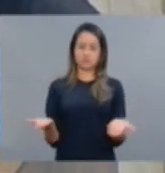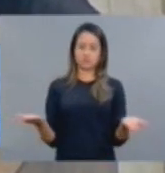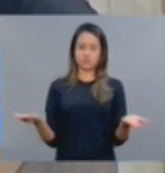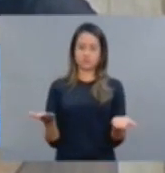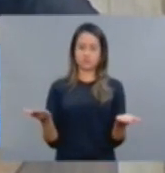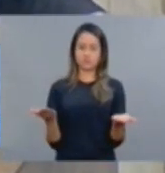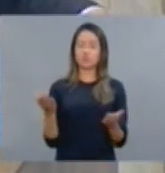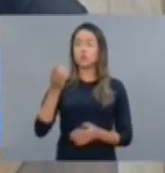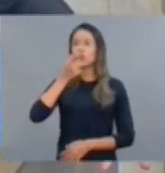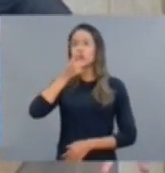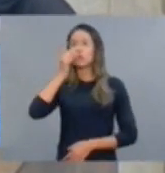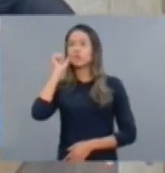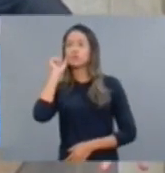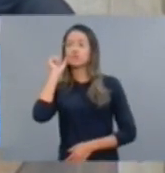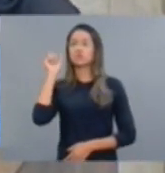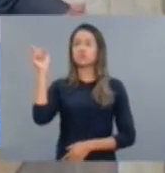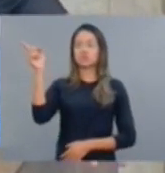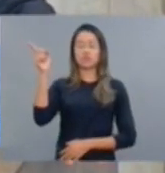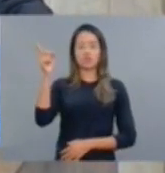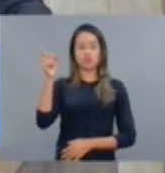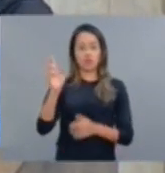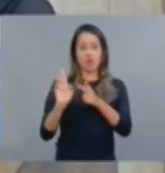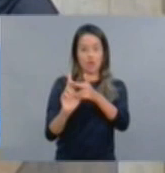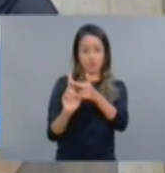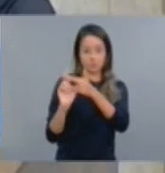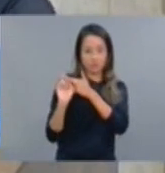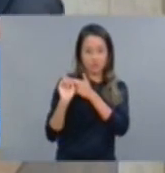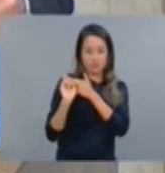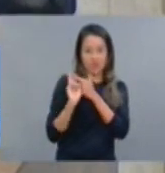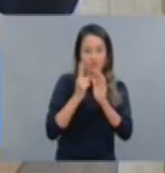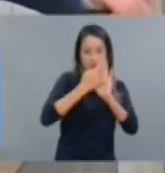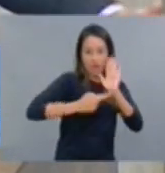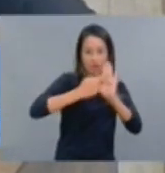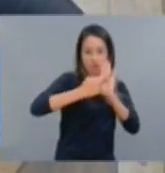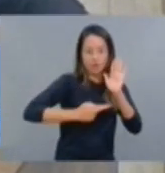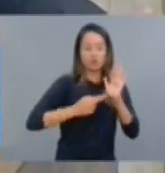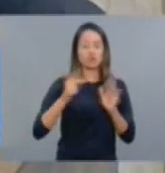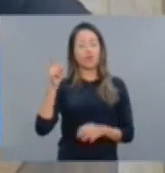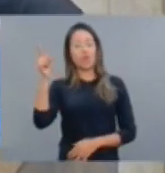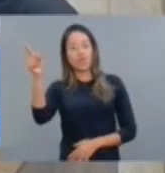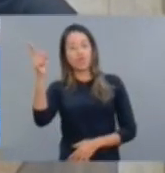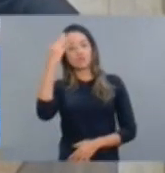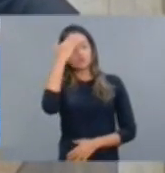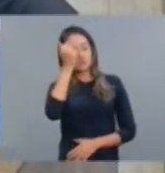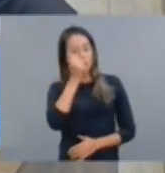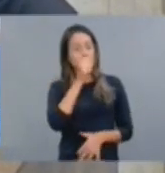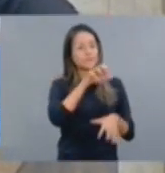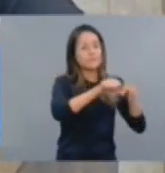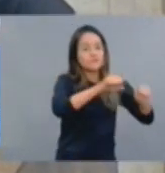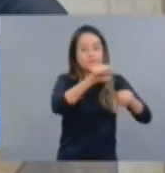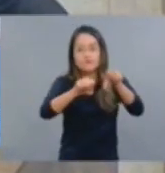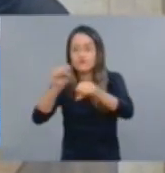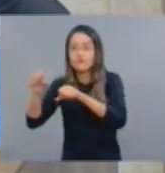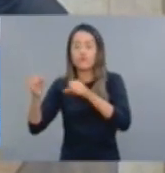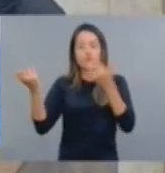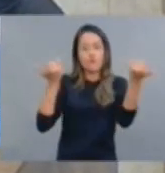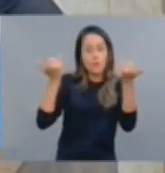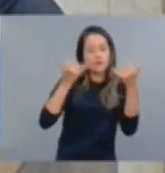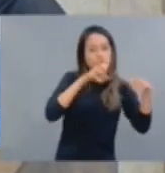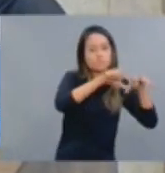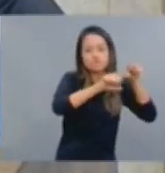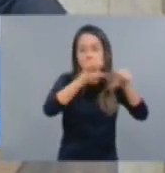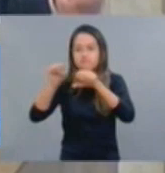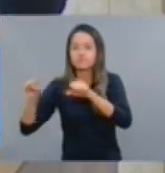ontem do relator, o Teori Zavascki, ela pode até adiar uma ação contra o ex